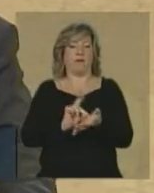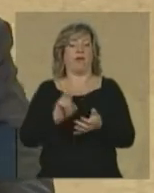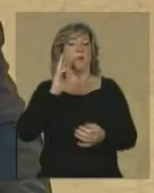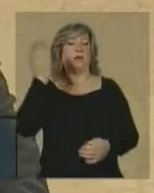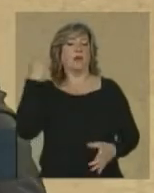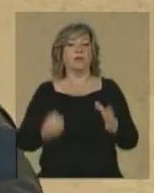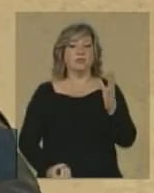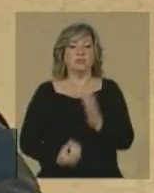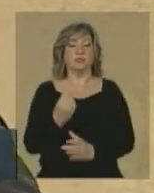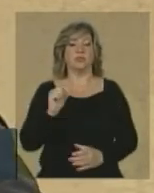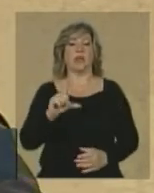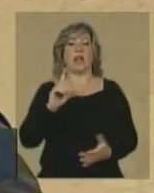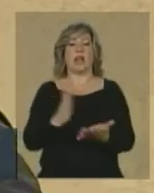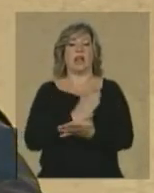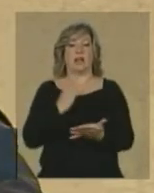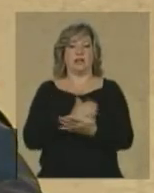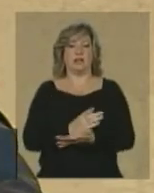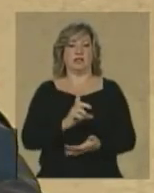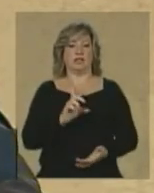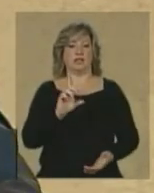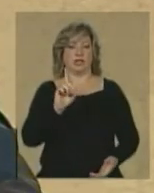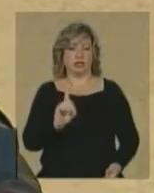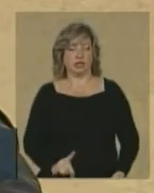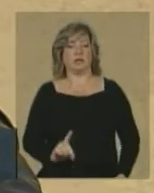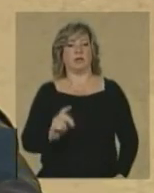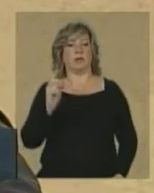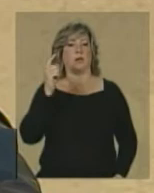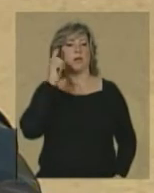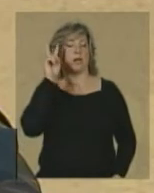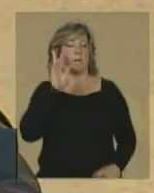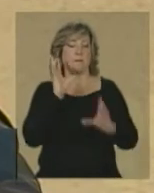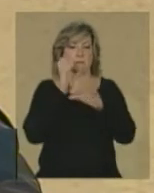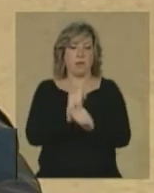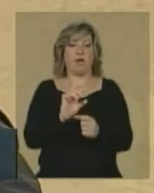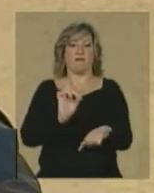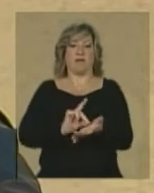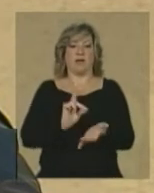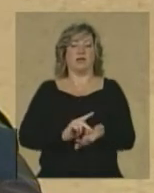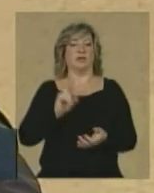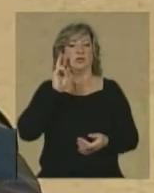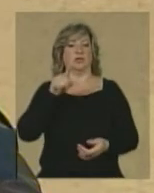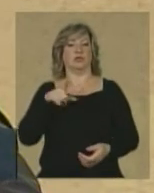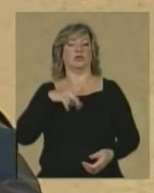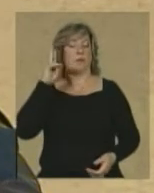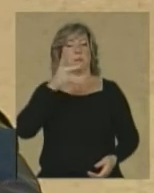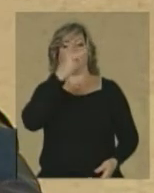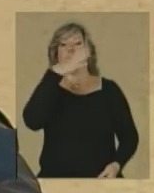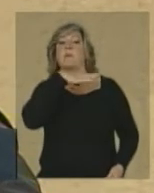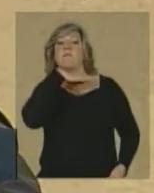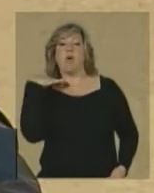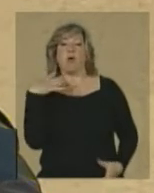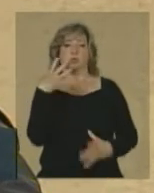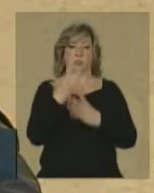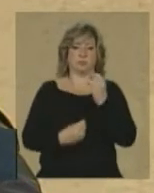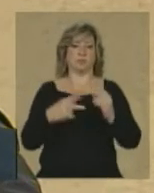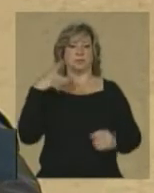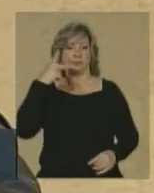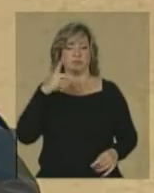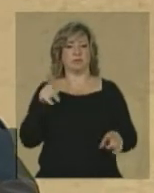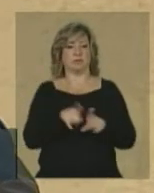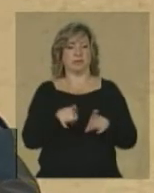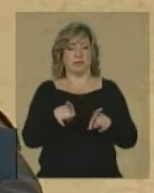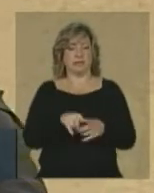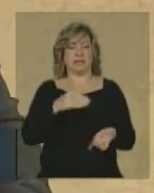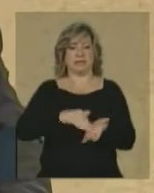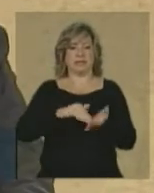2007 do livro Direito à Memória e Verdade pela Comissão Especial sobre Módulos Aparecidos Políticos e pela Secretaria Nacional de Direitos